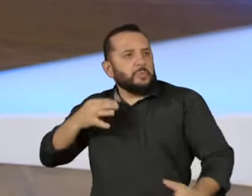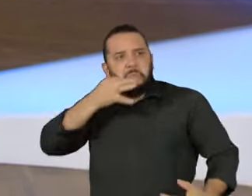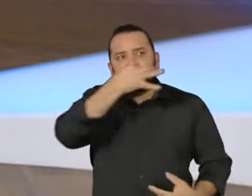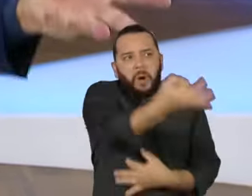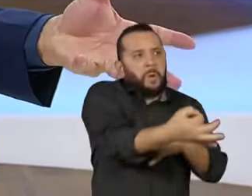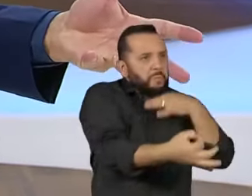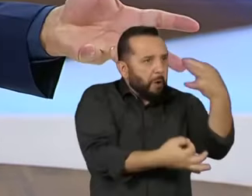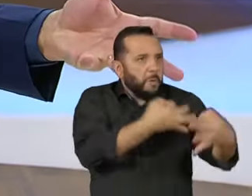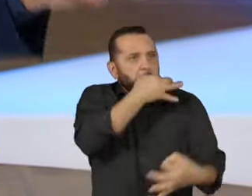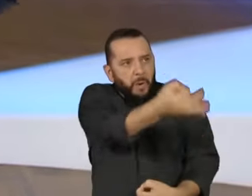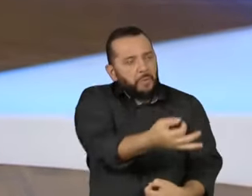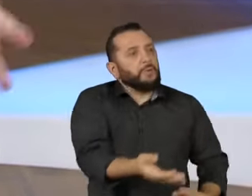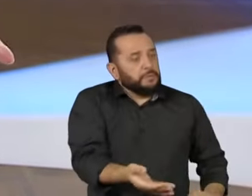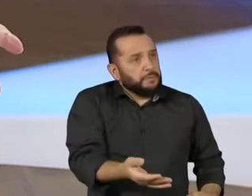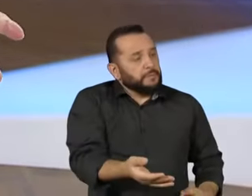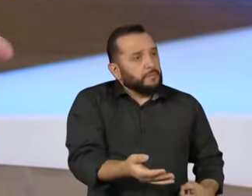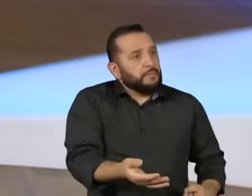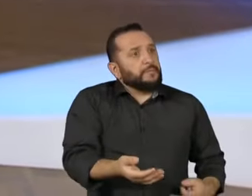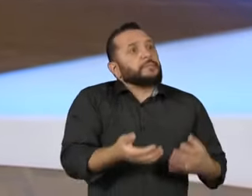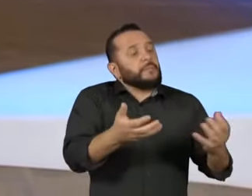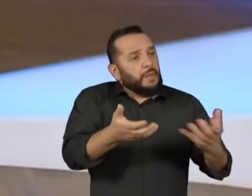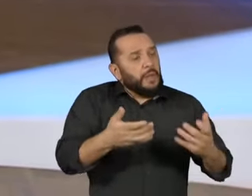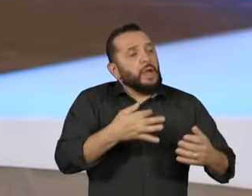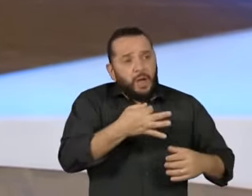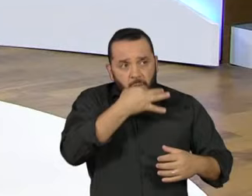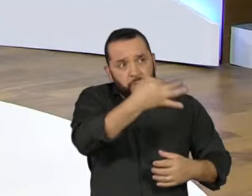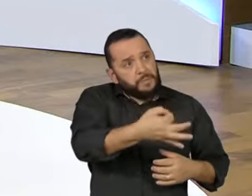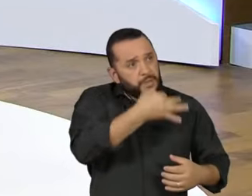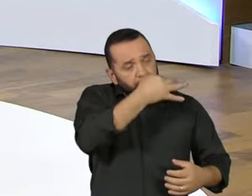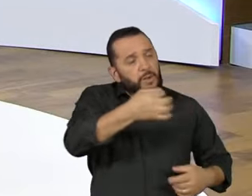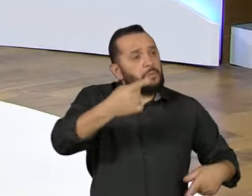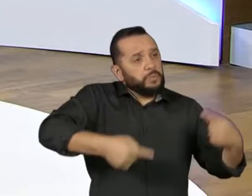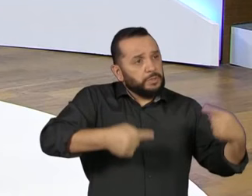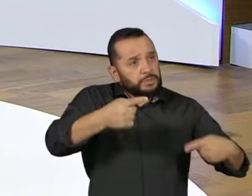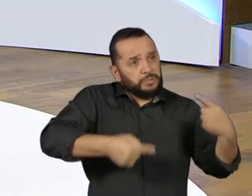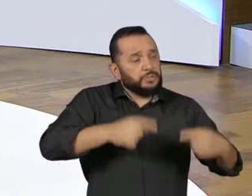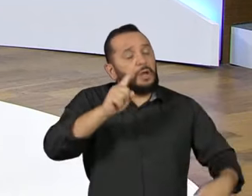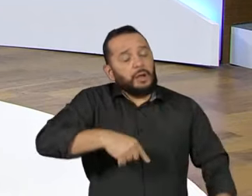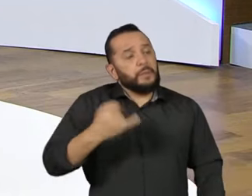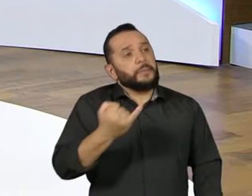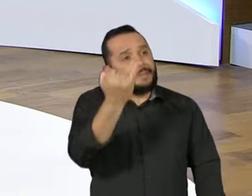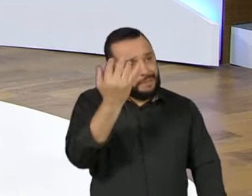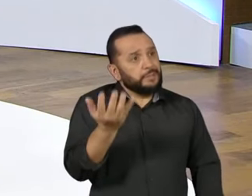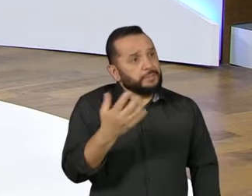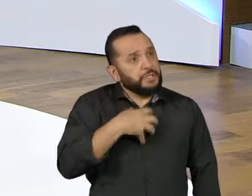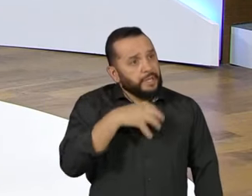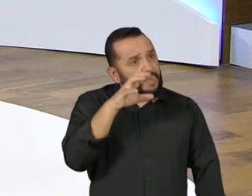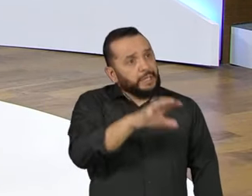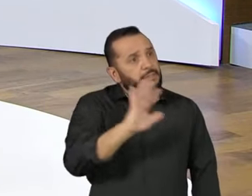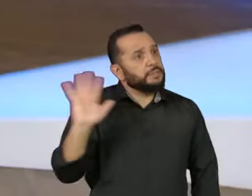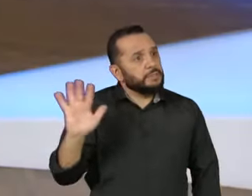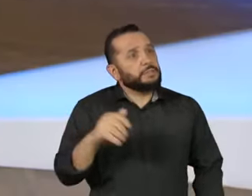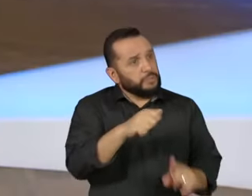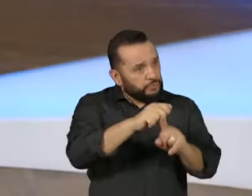Gente que toma risco para poder ter posição política, isso é importante. Então, é isso que garante.